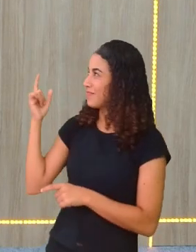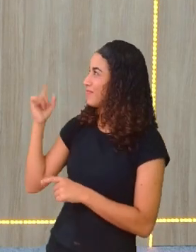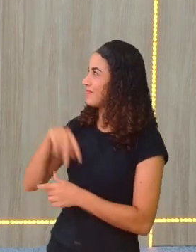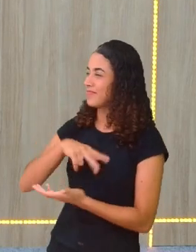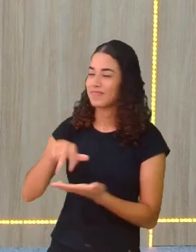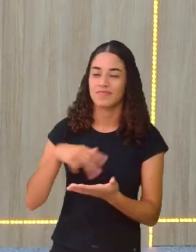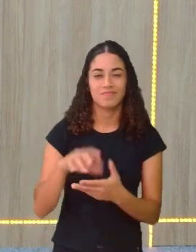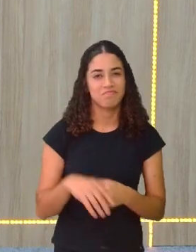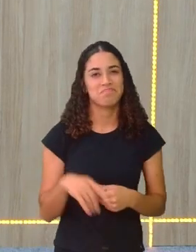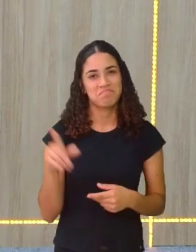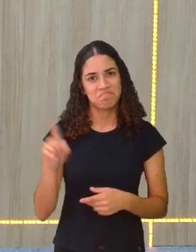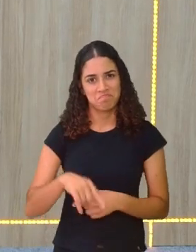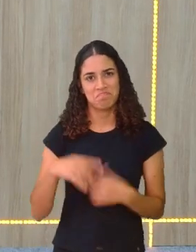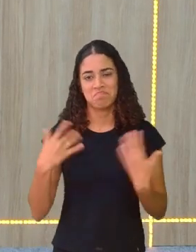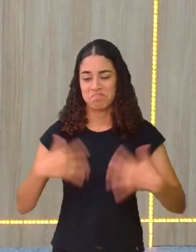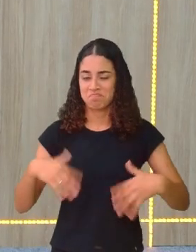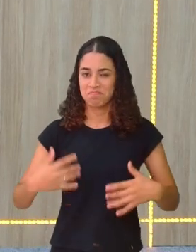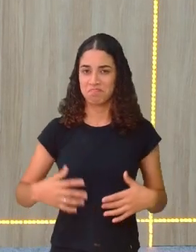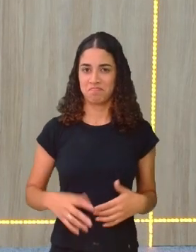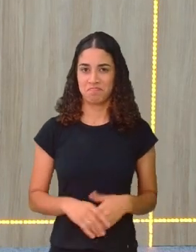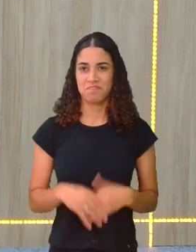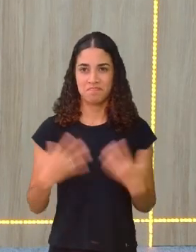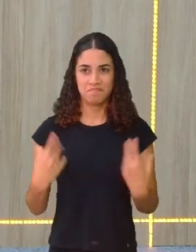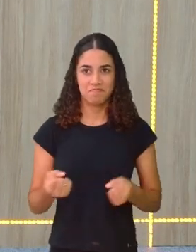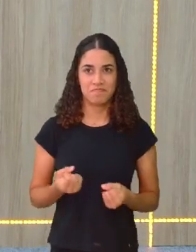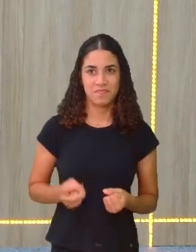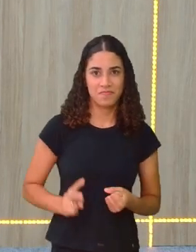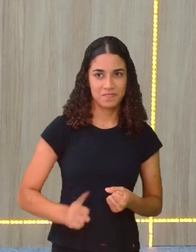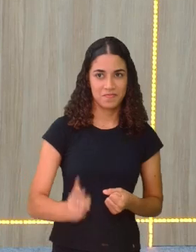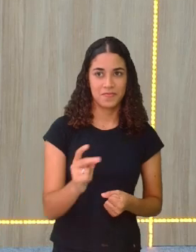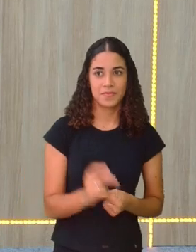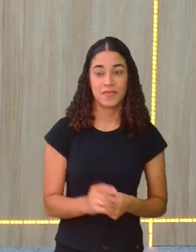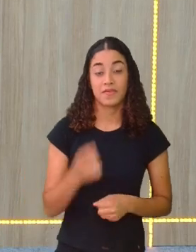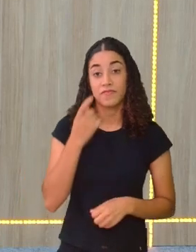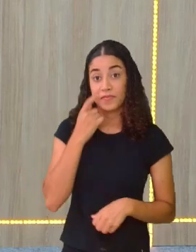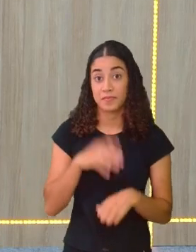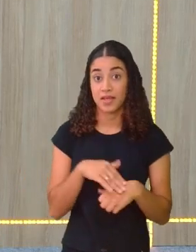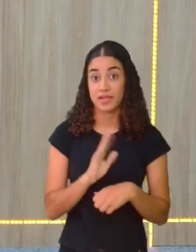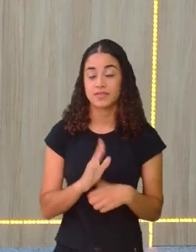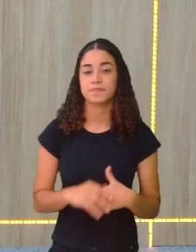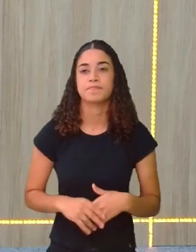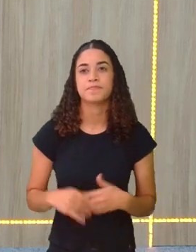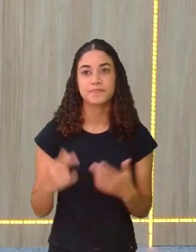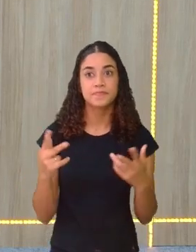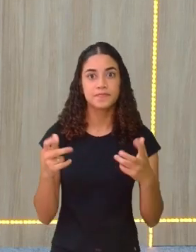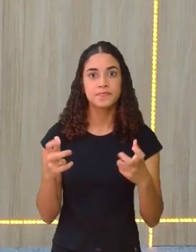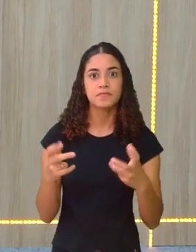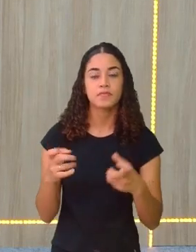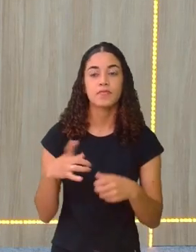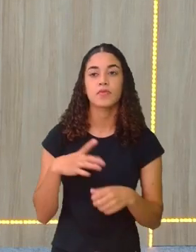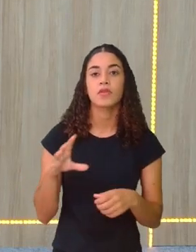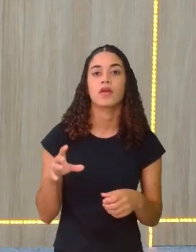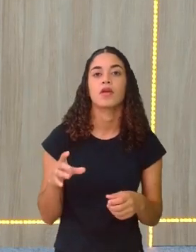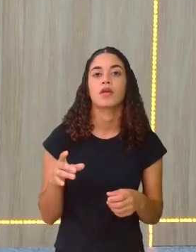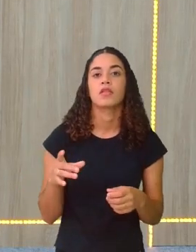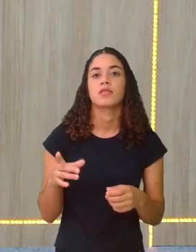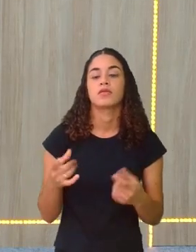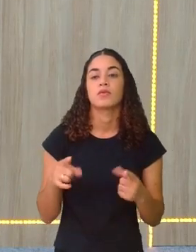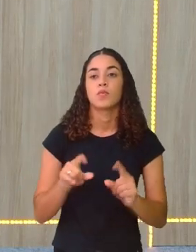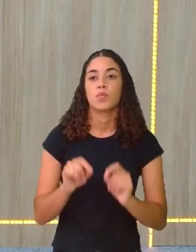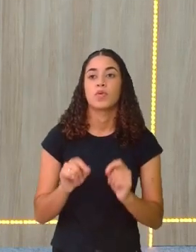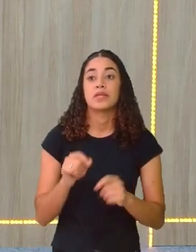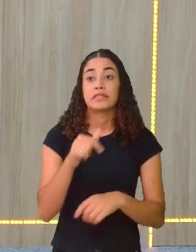que é esse folguedo. Vamos seguir aqui, vendo mais um pouquinho. Então, vocês estão vendo aí que ele é composto por